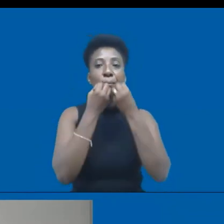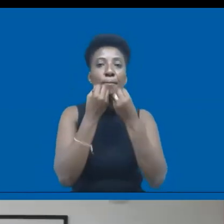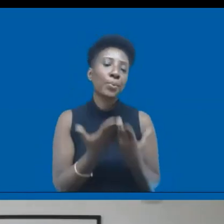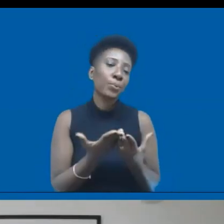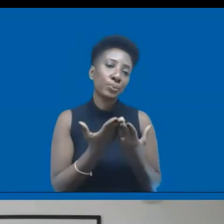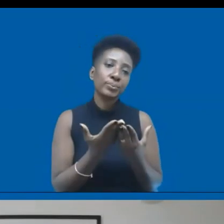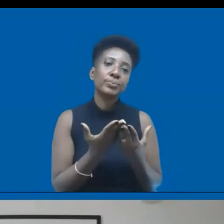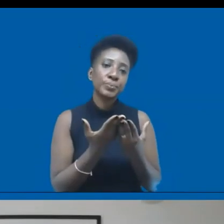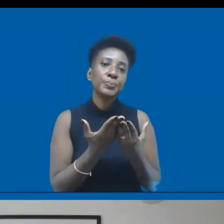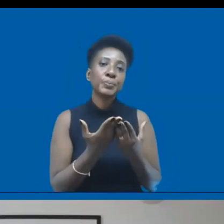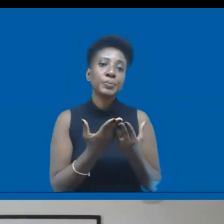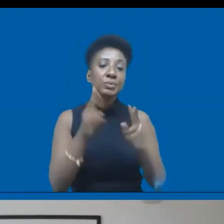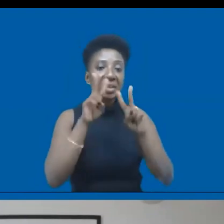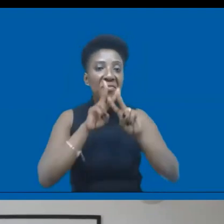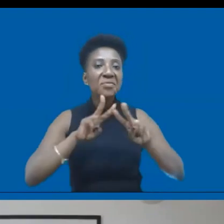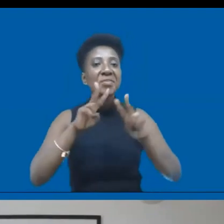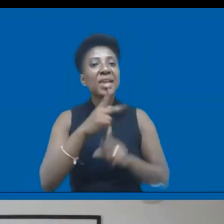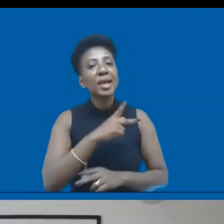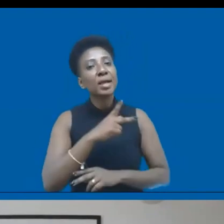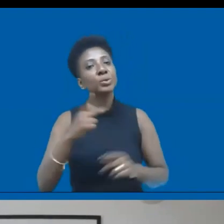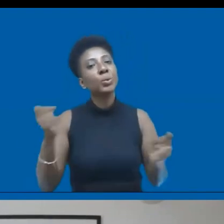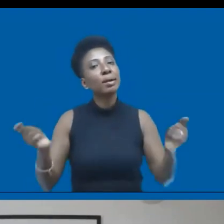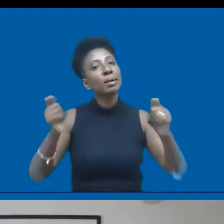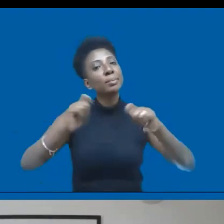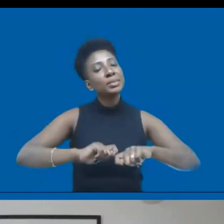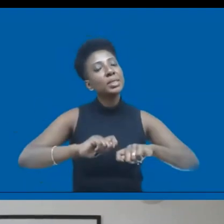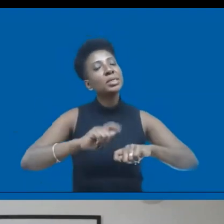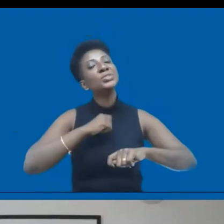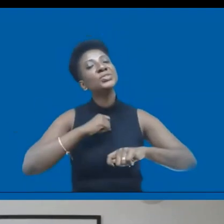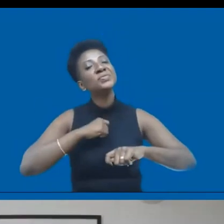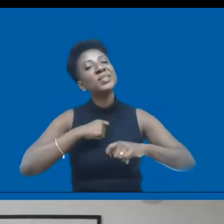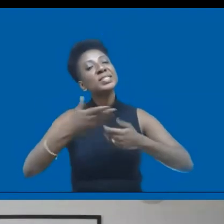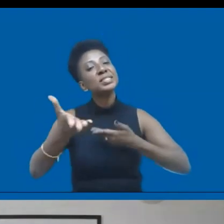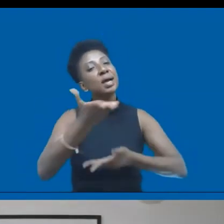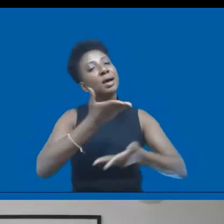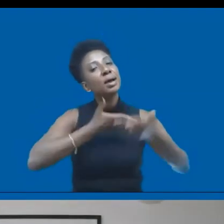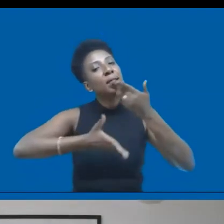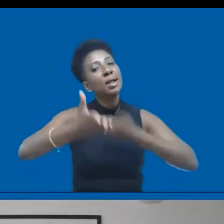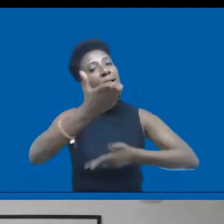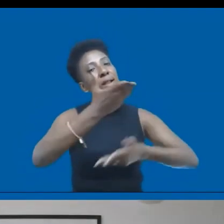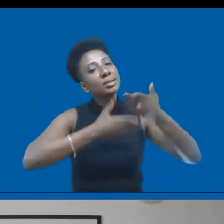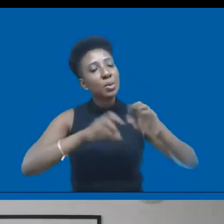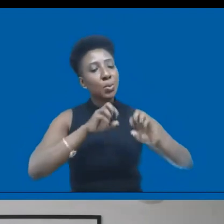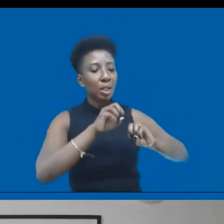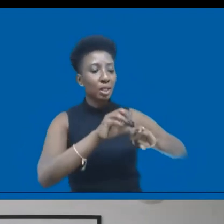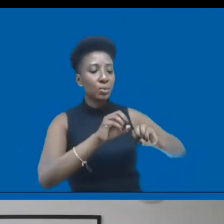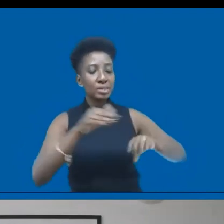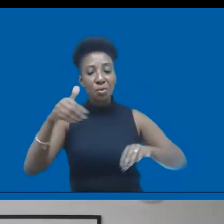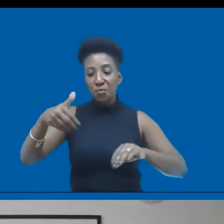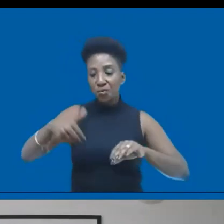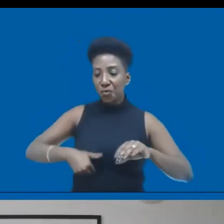ver a sua capacidade de fazer... Renê, retorna à tela também. Passa a mão no cabelo. Educação e fome,